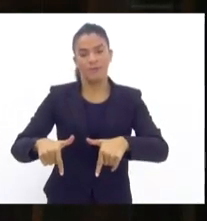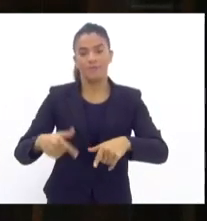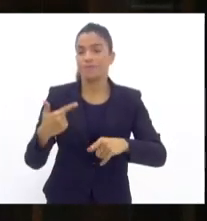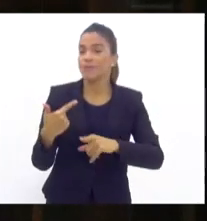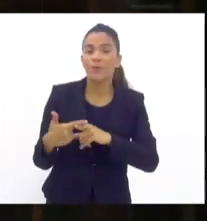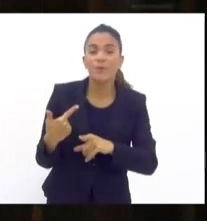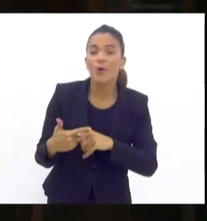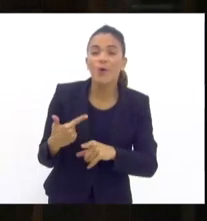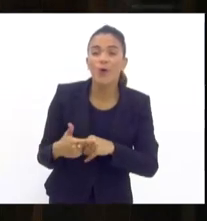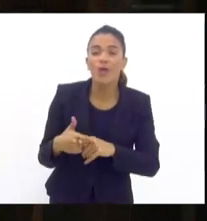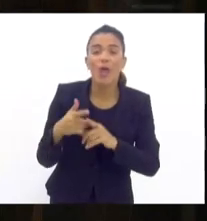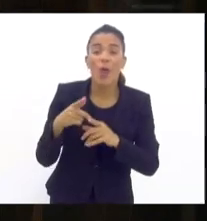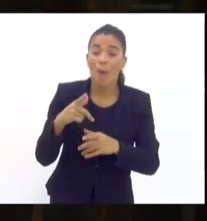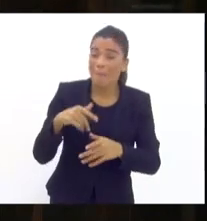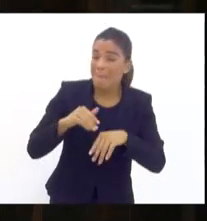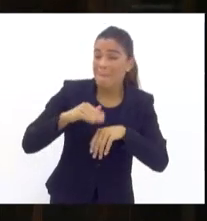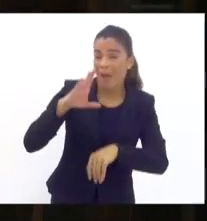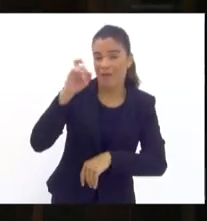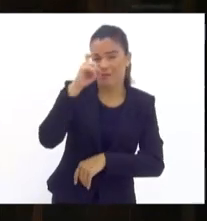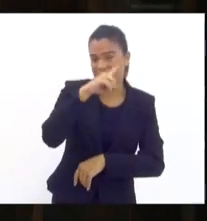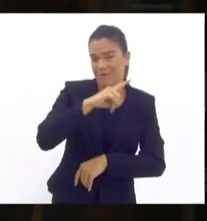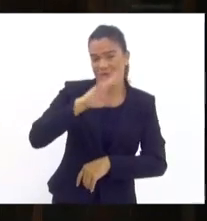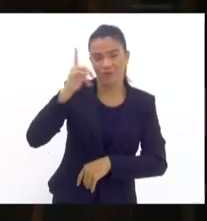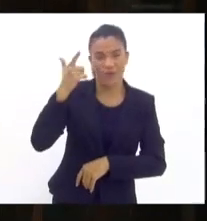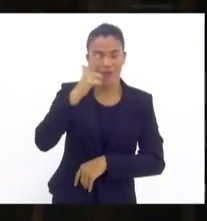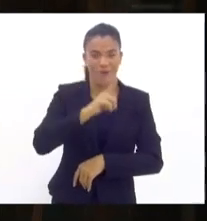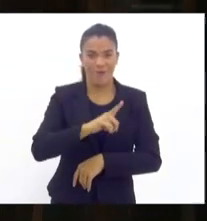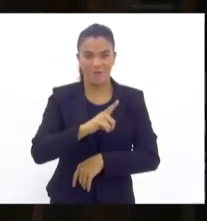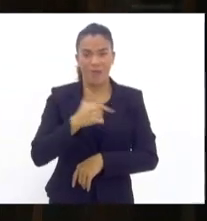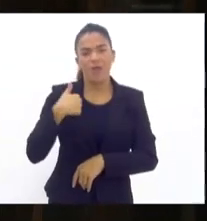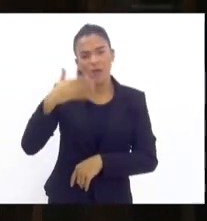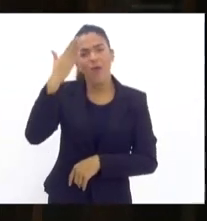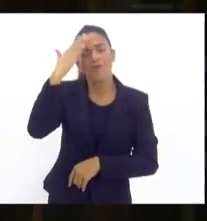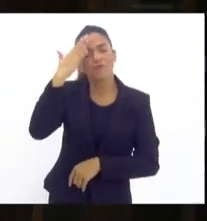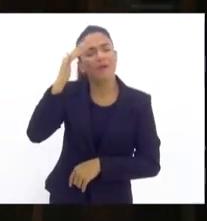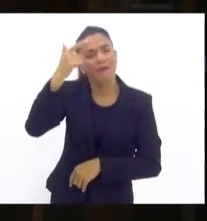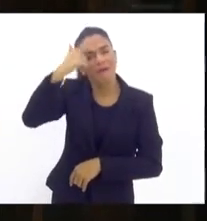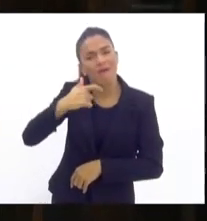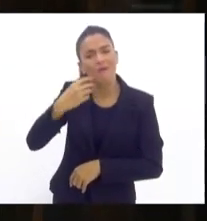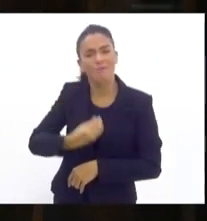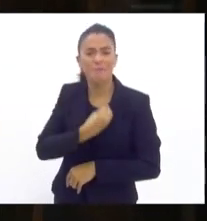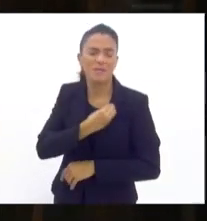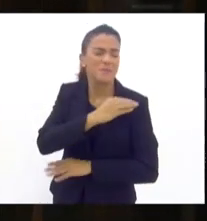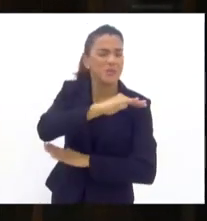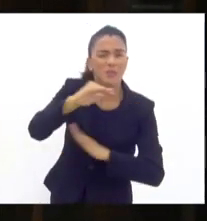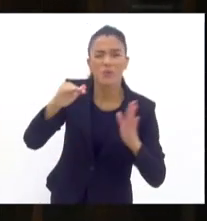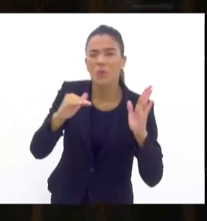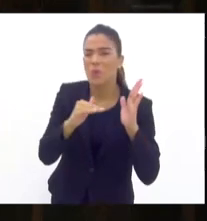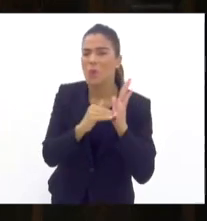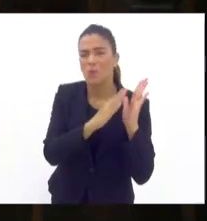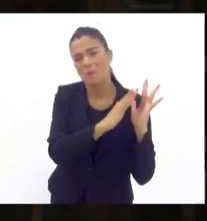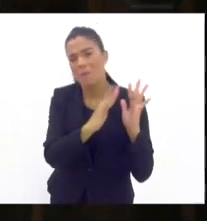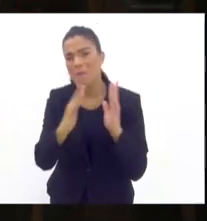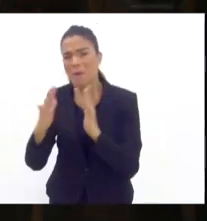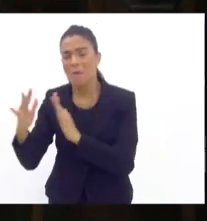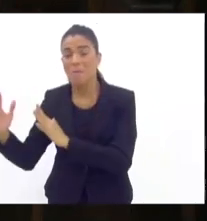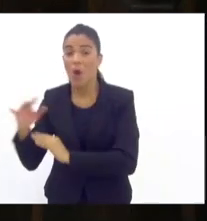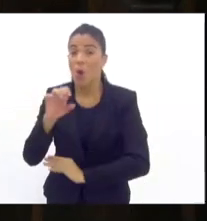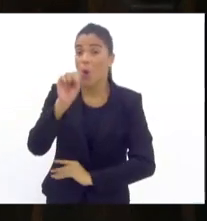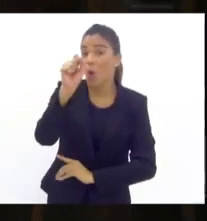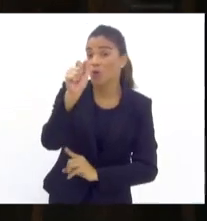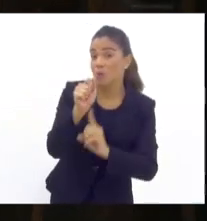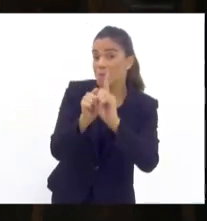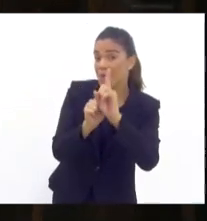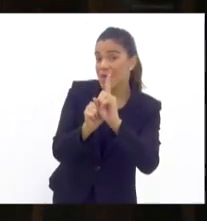pesado já foi feito, já foi realizado, porque eu sei disso, eu participo de todo o processo. Ficamos oito meses na Secretaria de Segurança